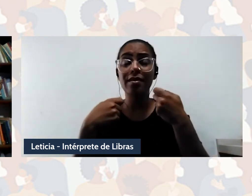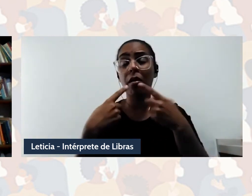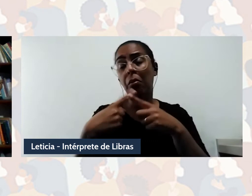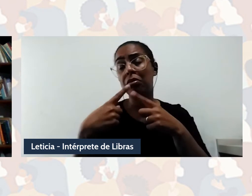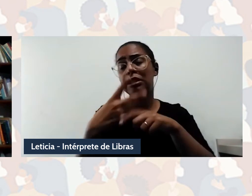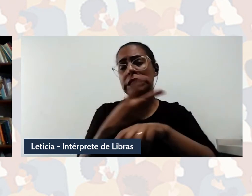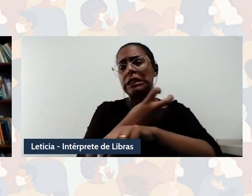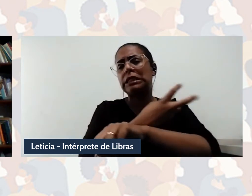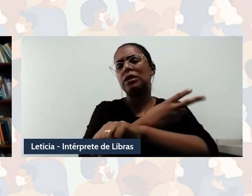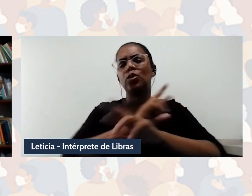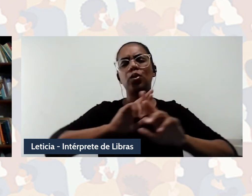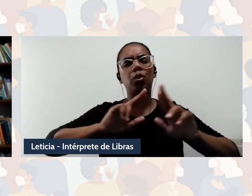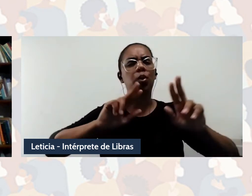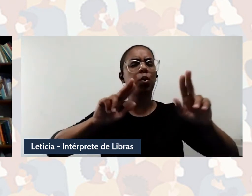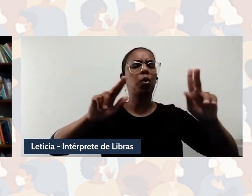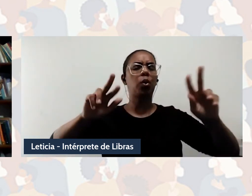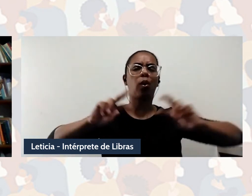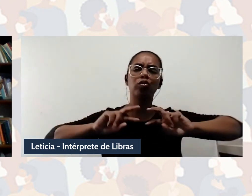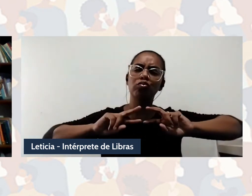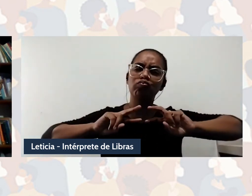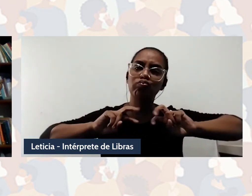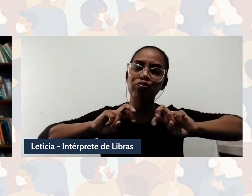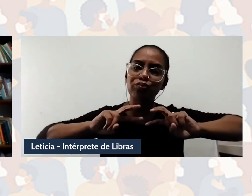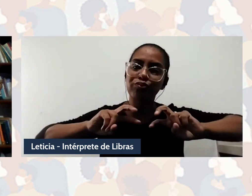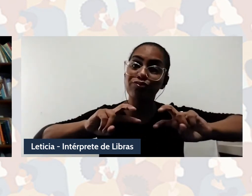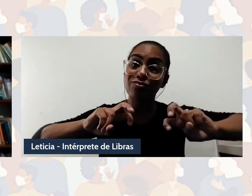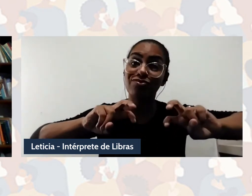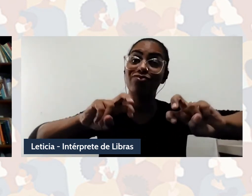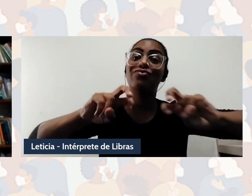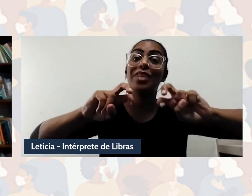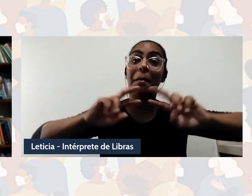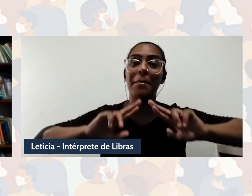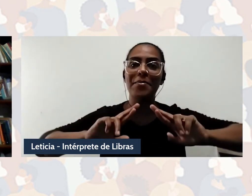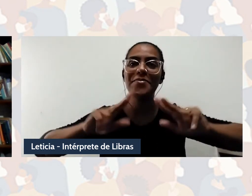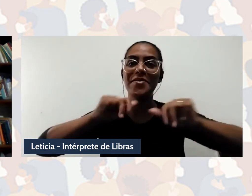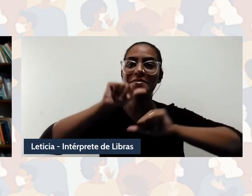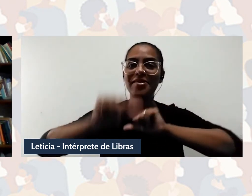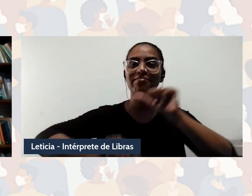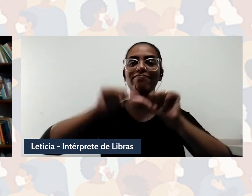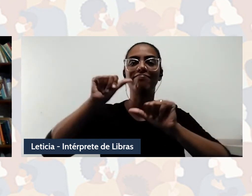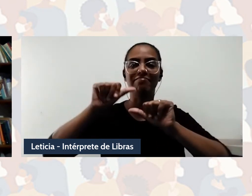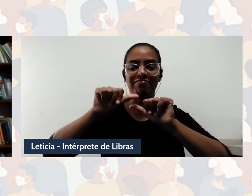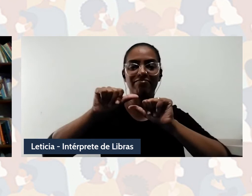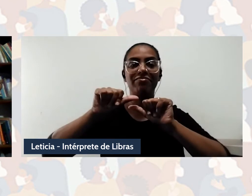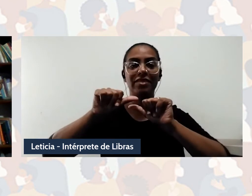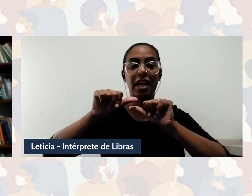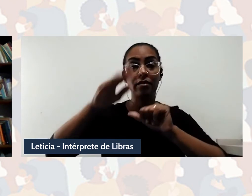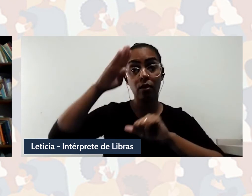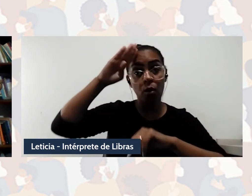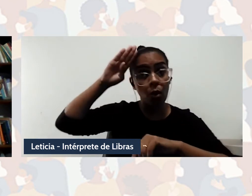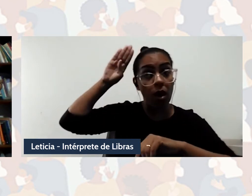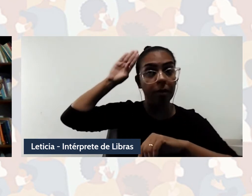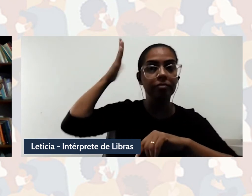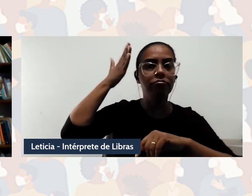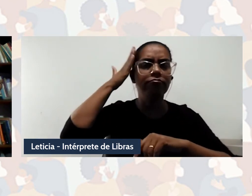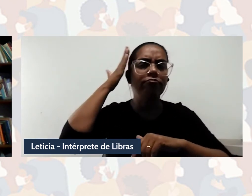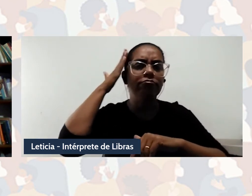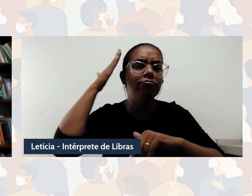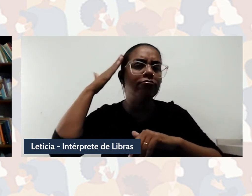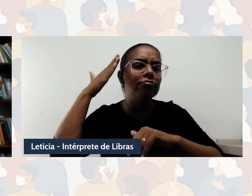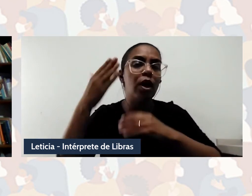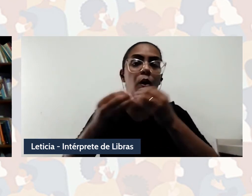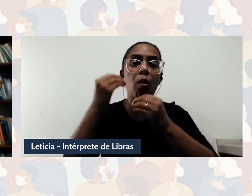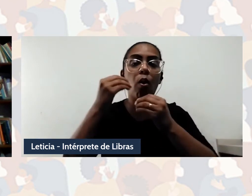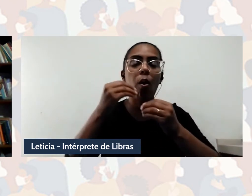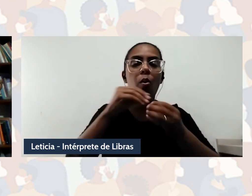que vão abrindo passo para mudanças no meio acadêmico, entendendo o nosso lugar epistêmico, entendendo o nosso